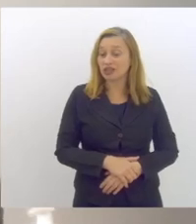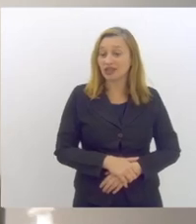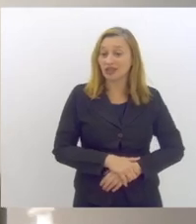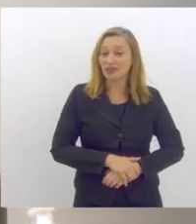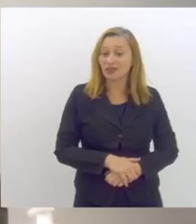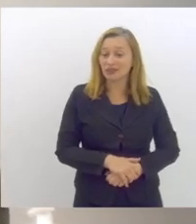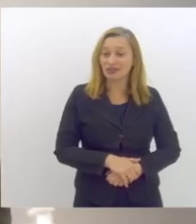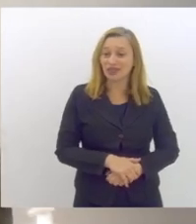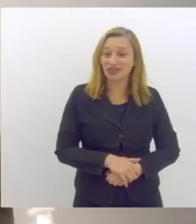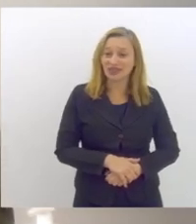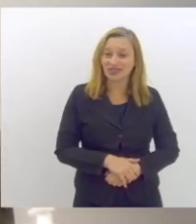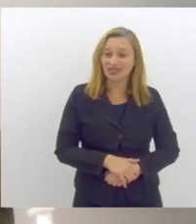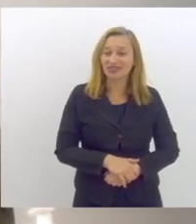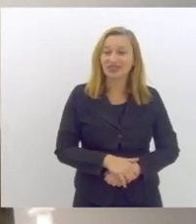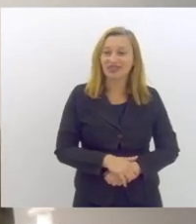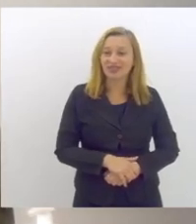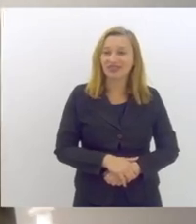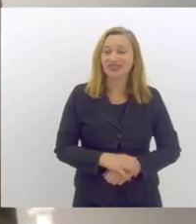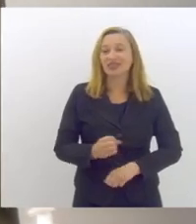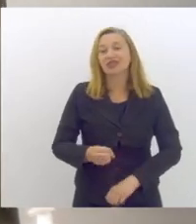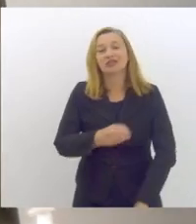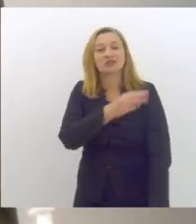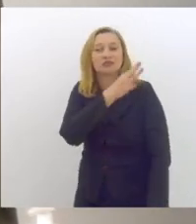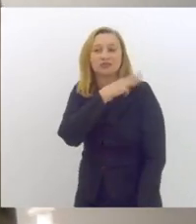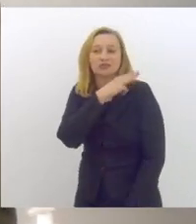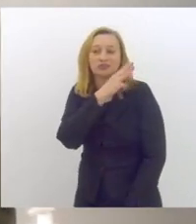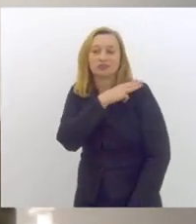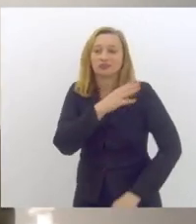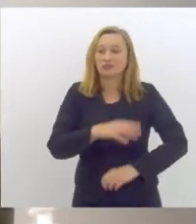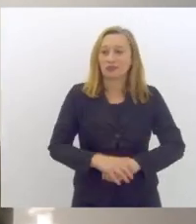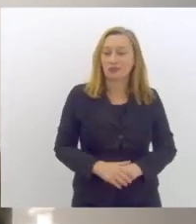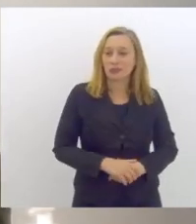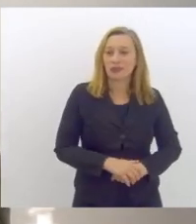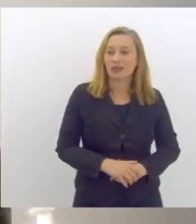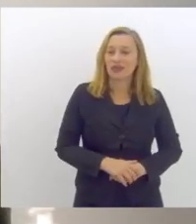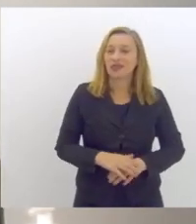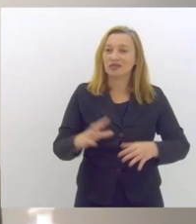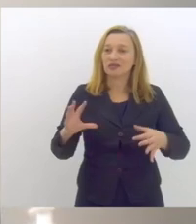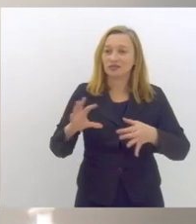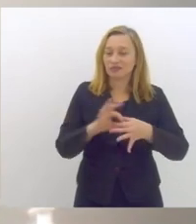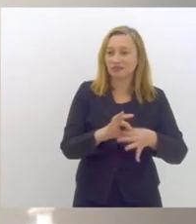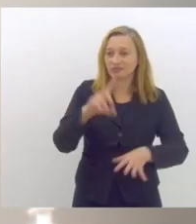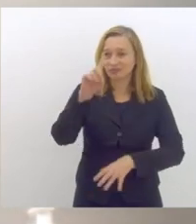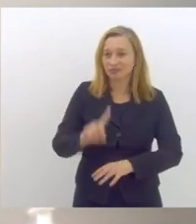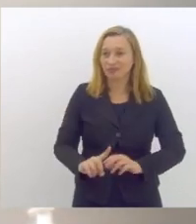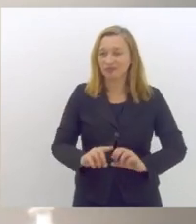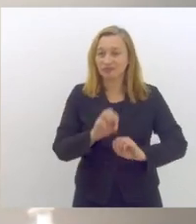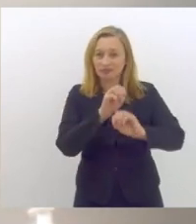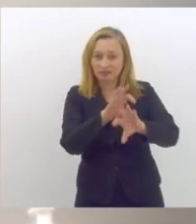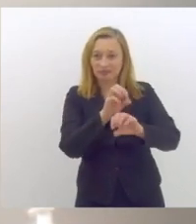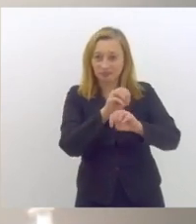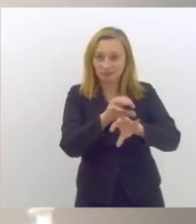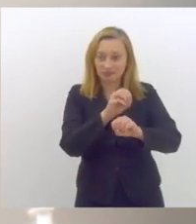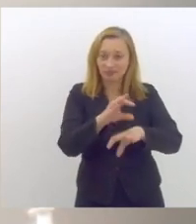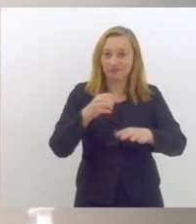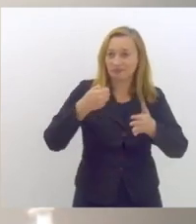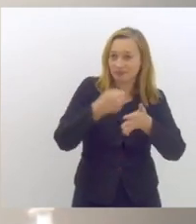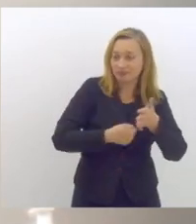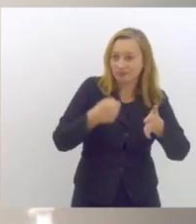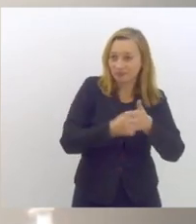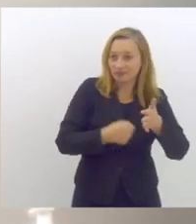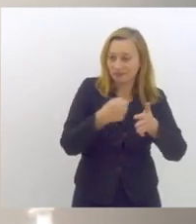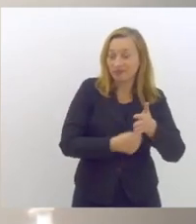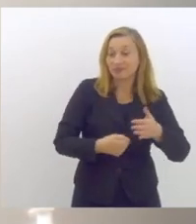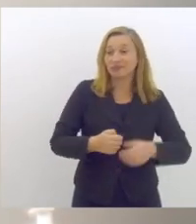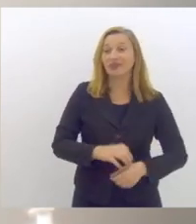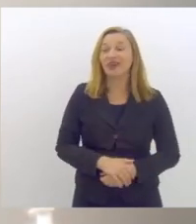eles não cheguem ao ensino médio o que é um absurdo e a negação do direito à educação a gente tem lutado muito para que